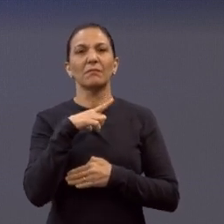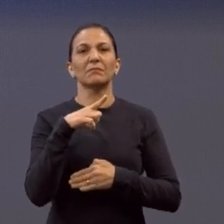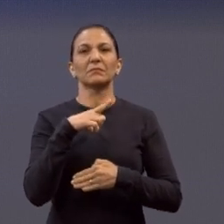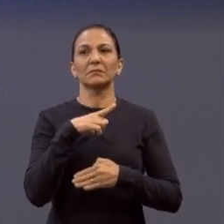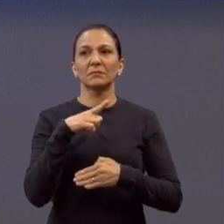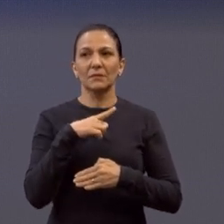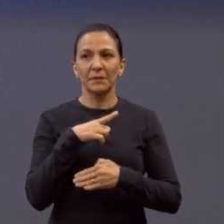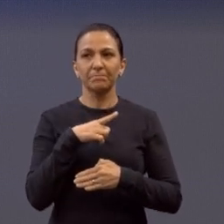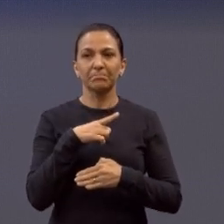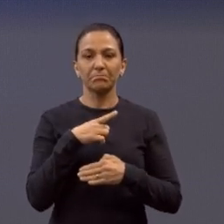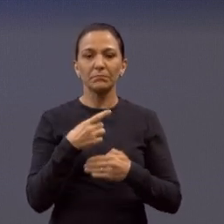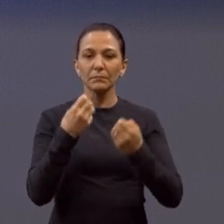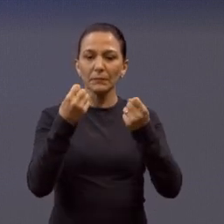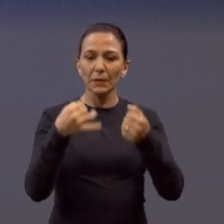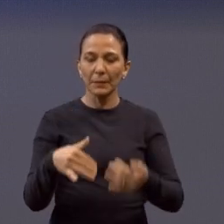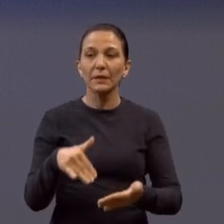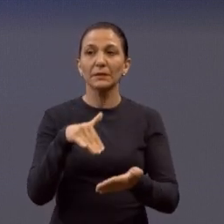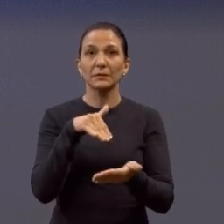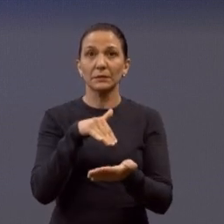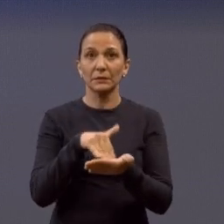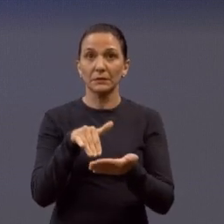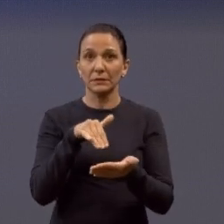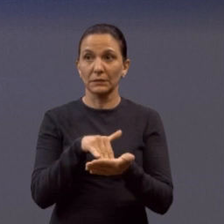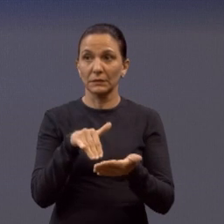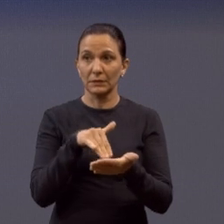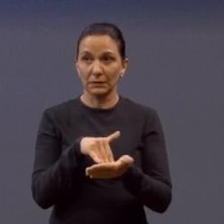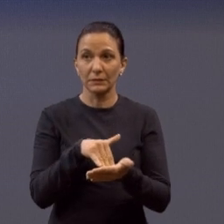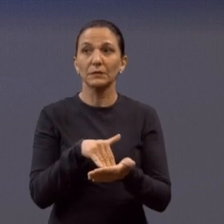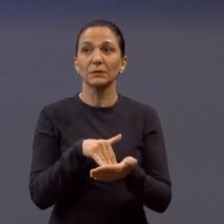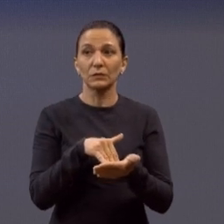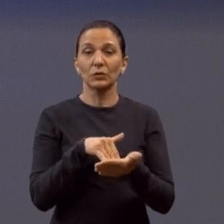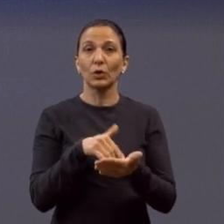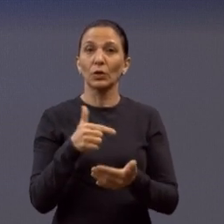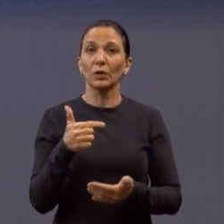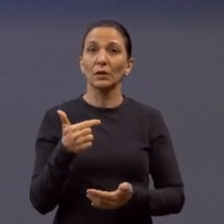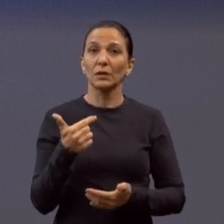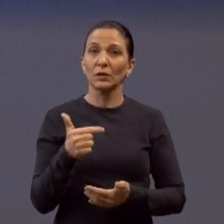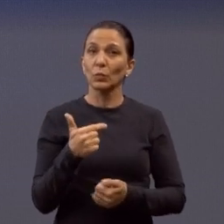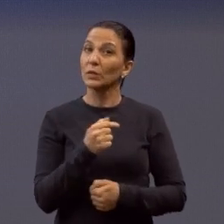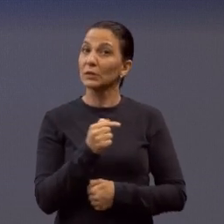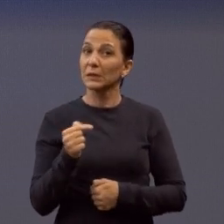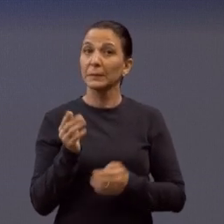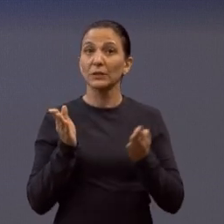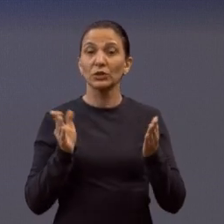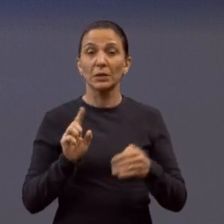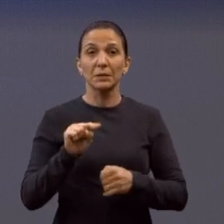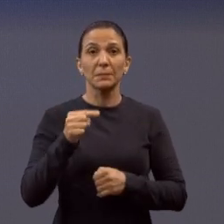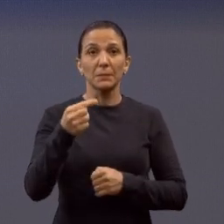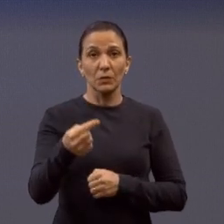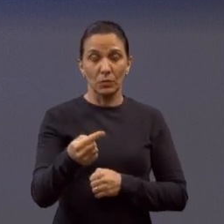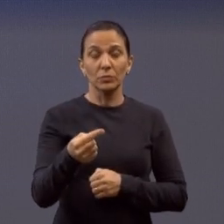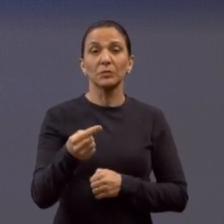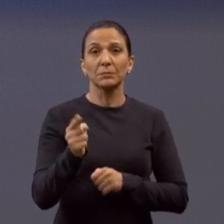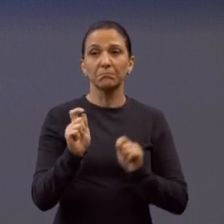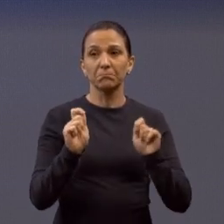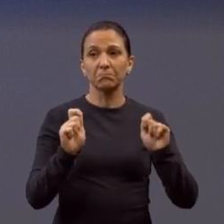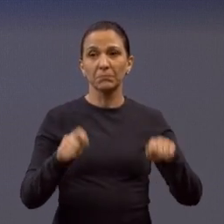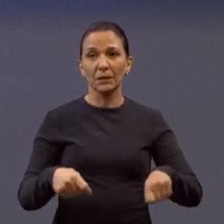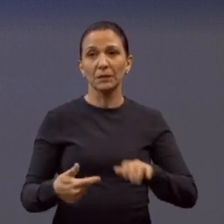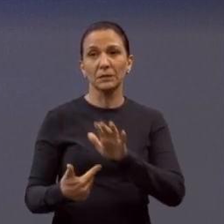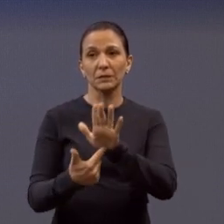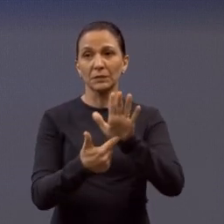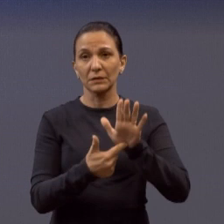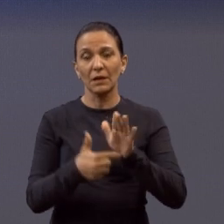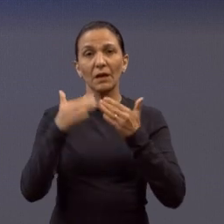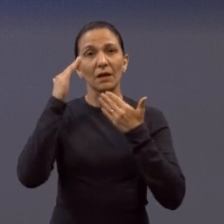Passei para a secretária. Tomara, faz duas semanas já, tomara que, na próxima semana, Manoel, eu venho